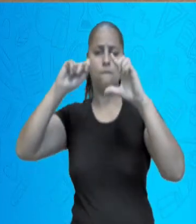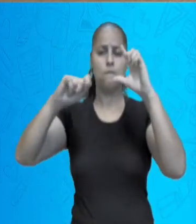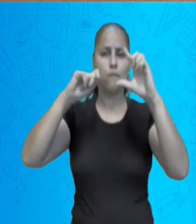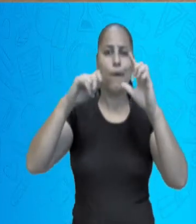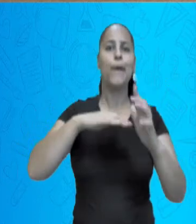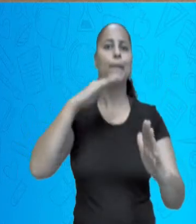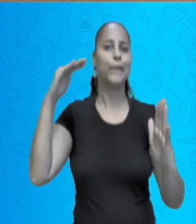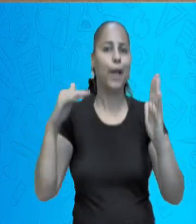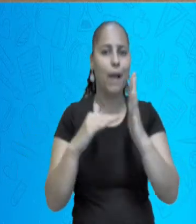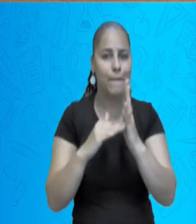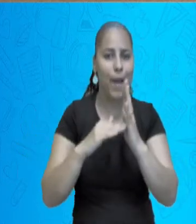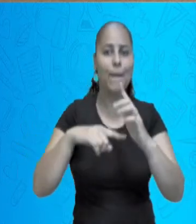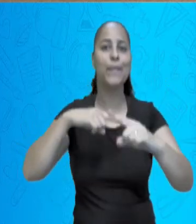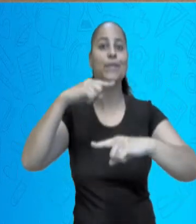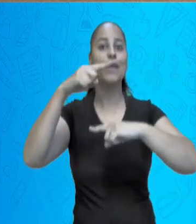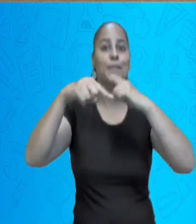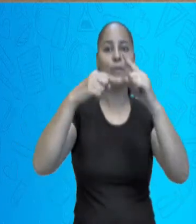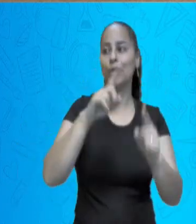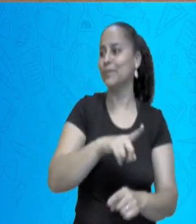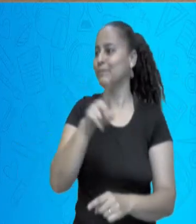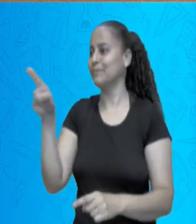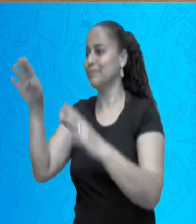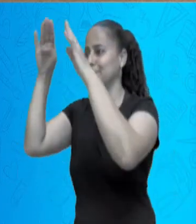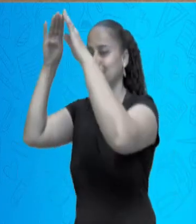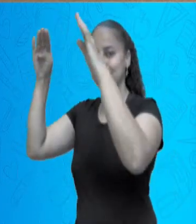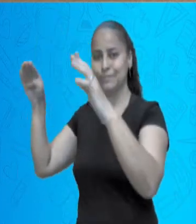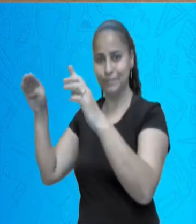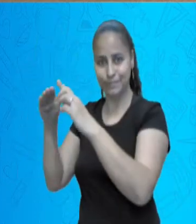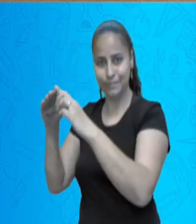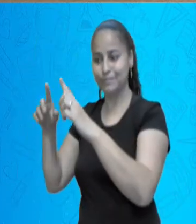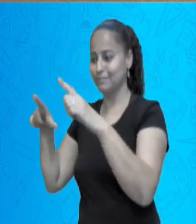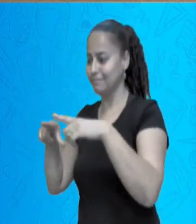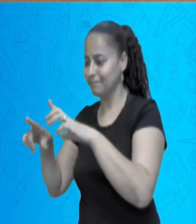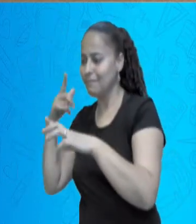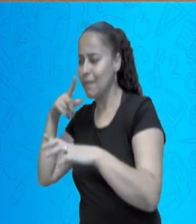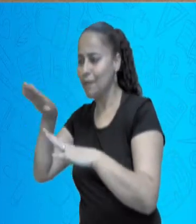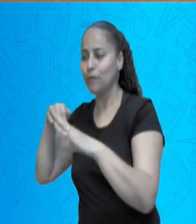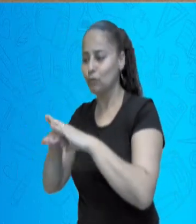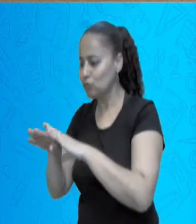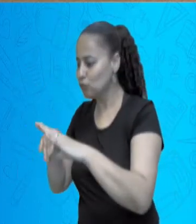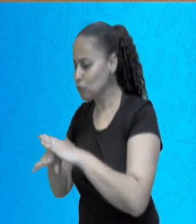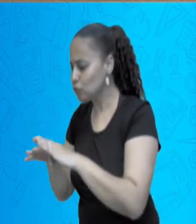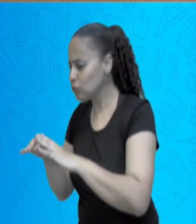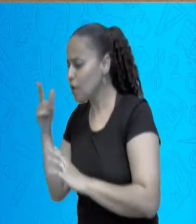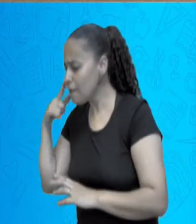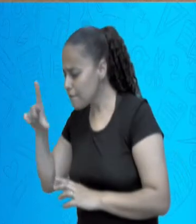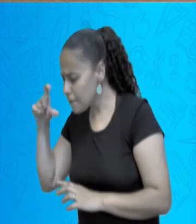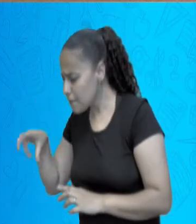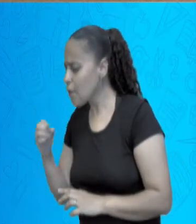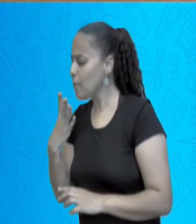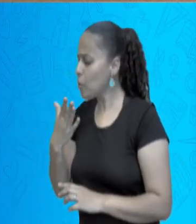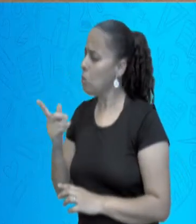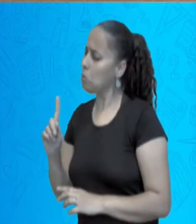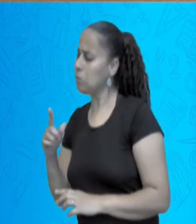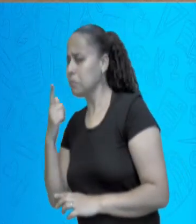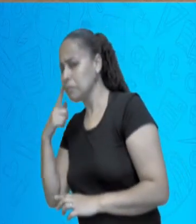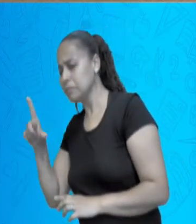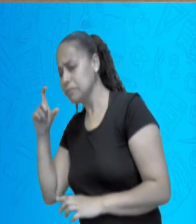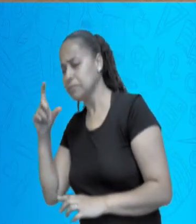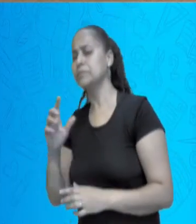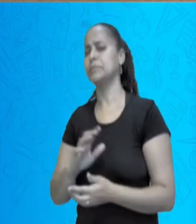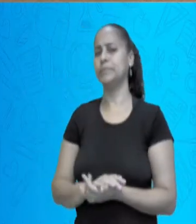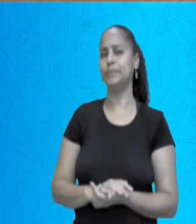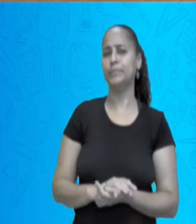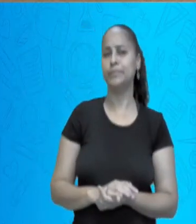para depois poder revelar a fotografia, ver se as fotos ficaram boas. Eu não vou falar de